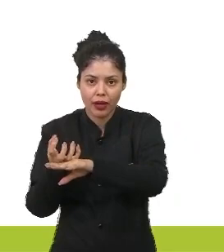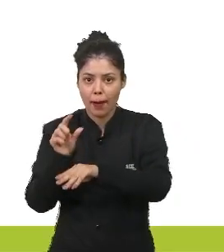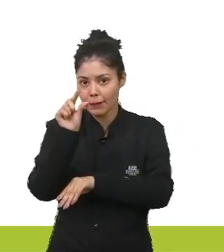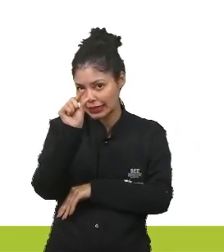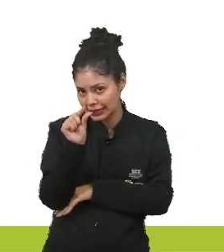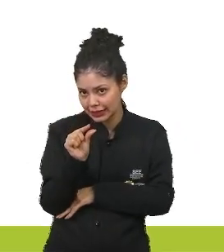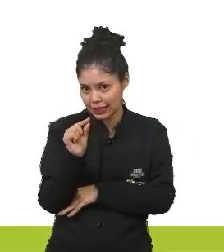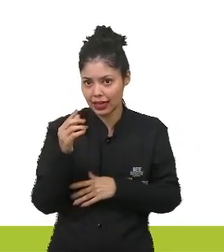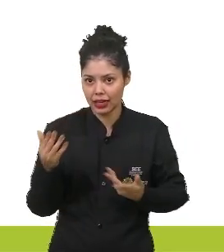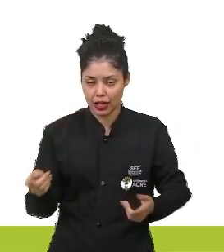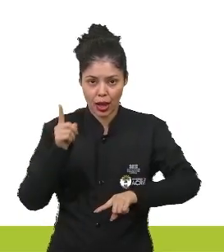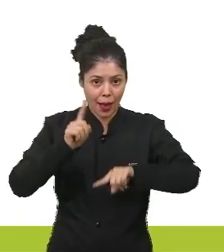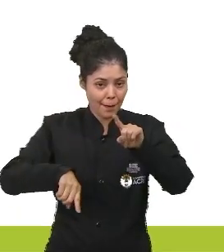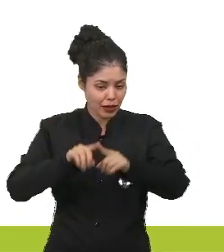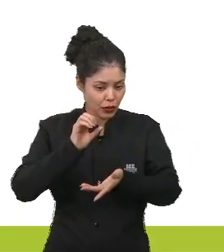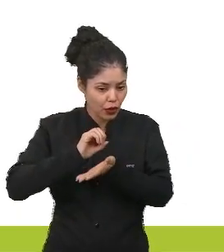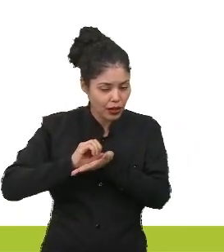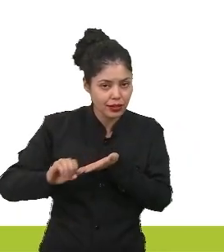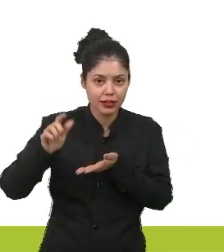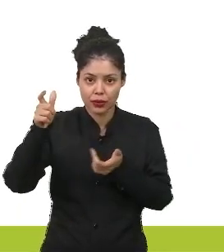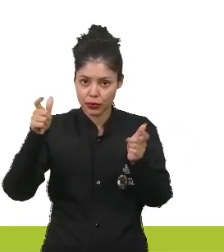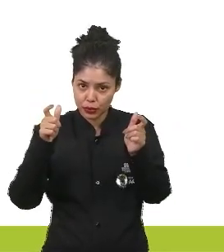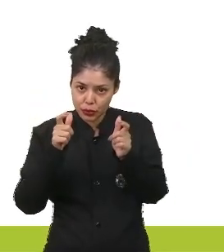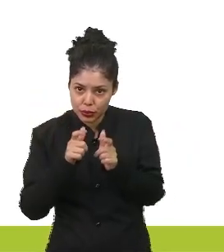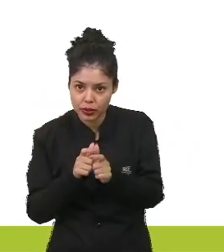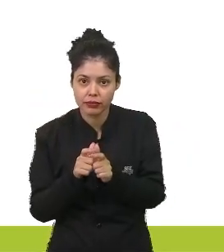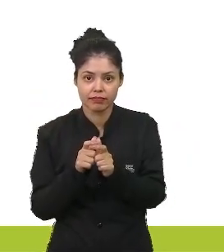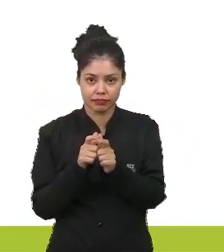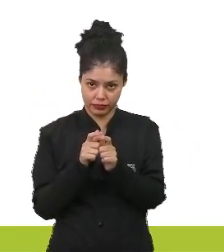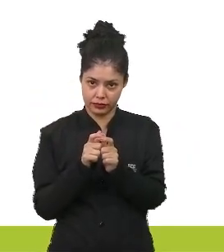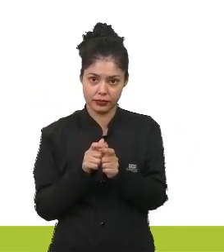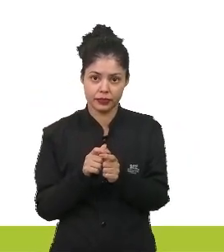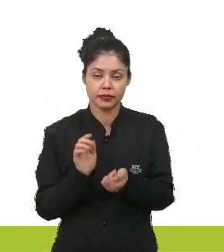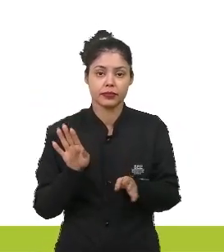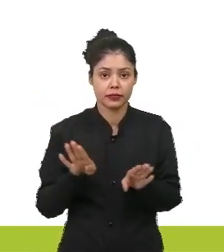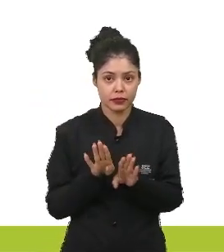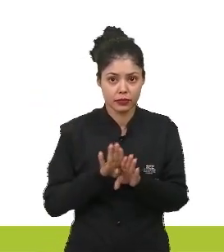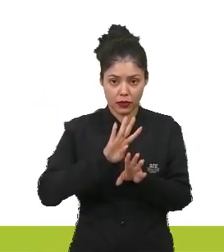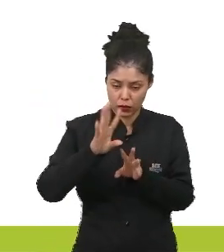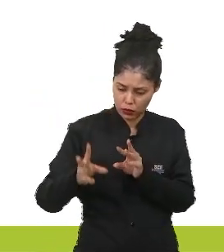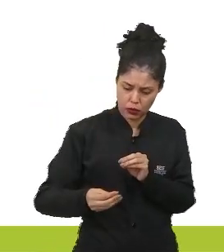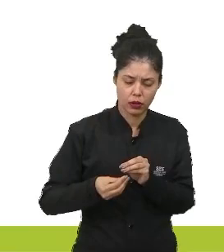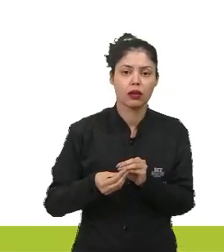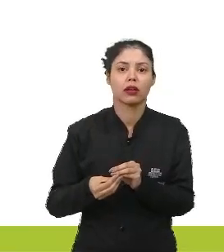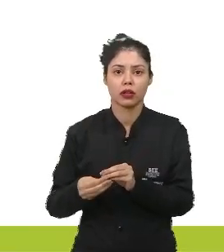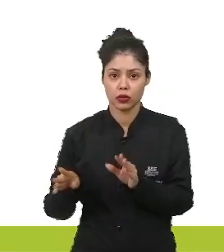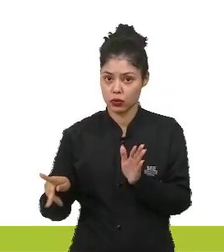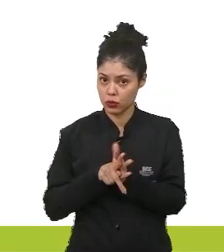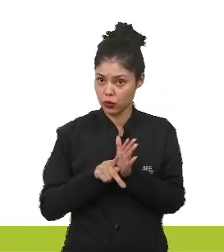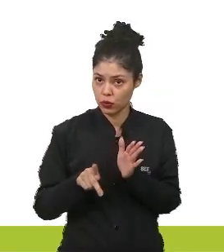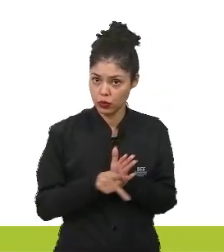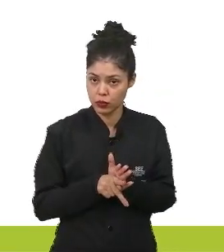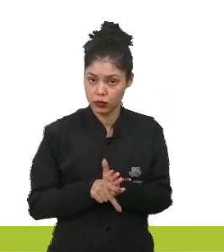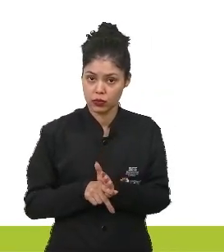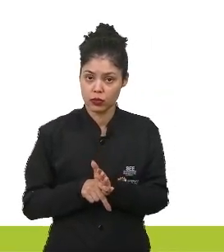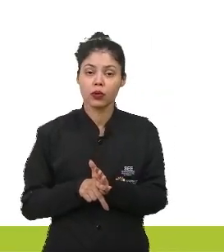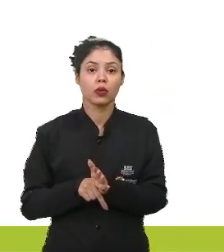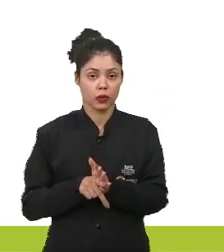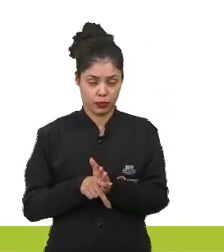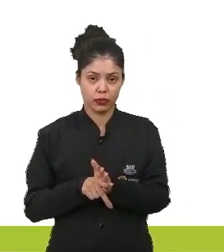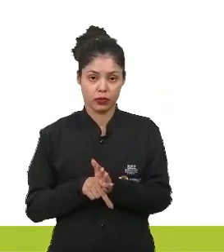menor matéria orgânica, menor complexidade no ecossistema. As